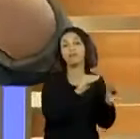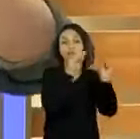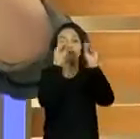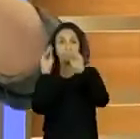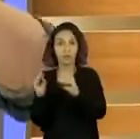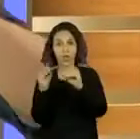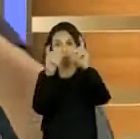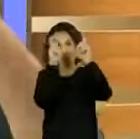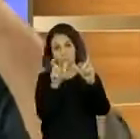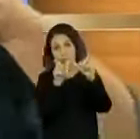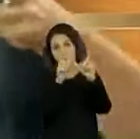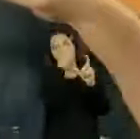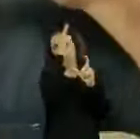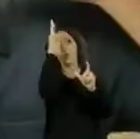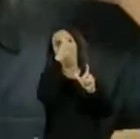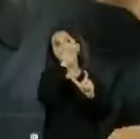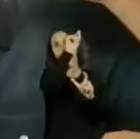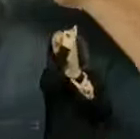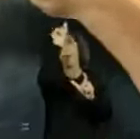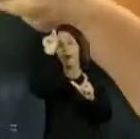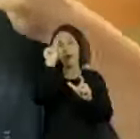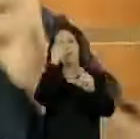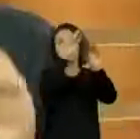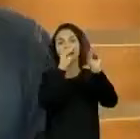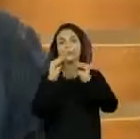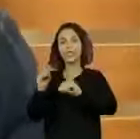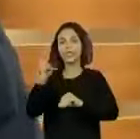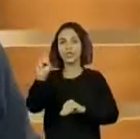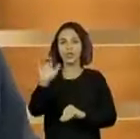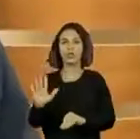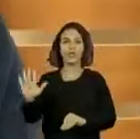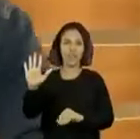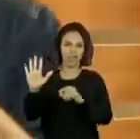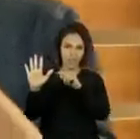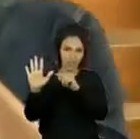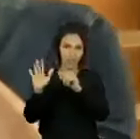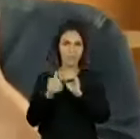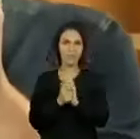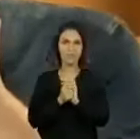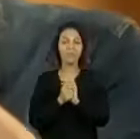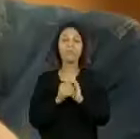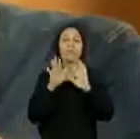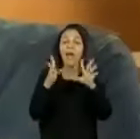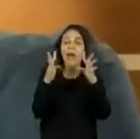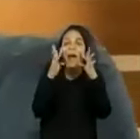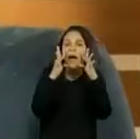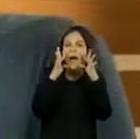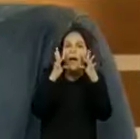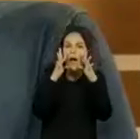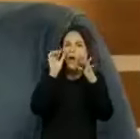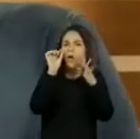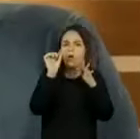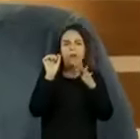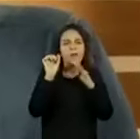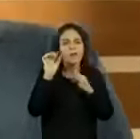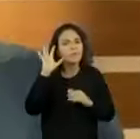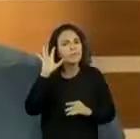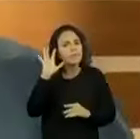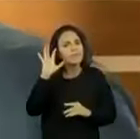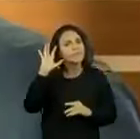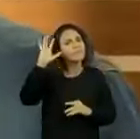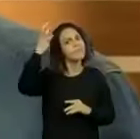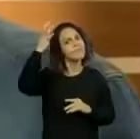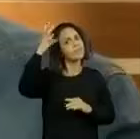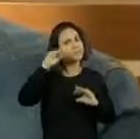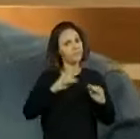algum canto. Mas, muita atenção aqui hoje, grandes mestres. Um dos principais fenômenos da migração,